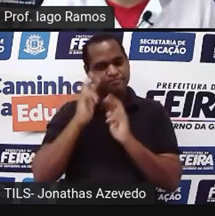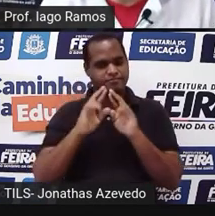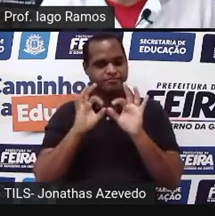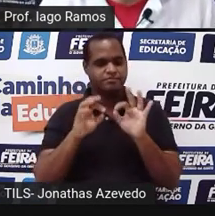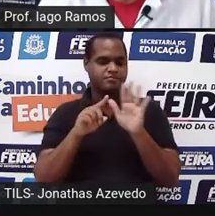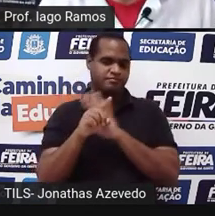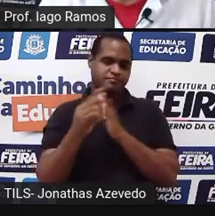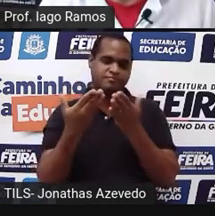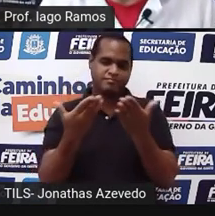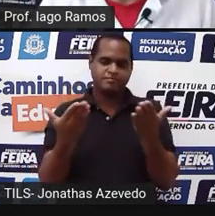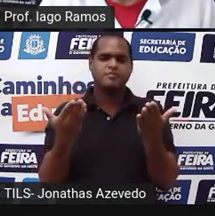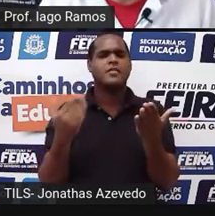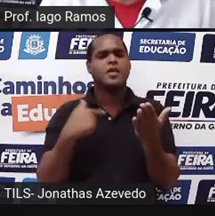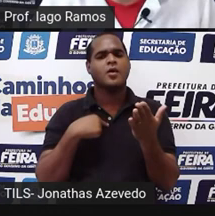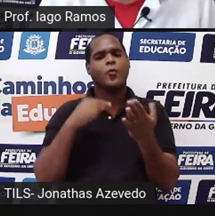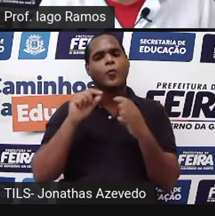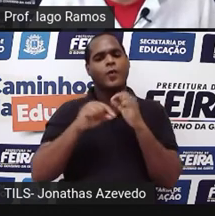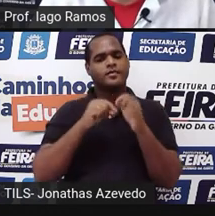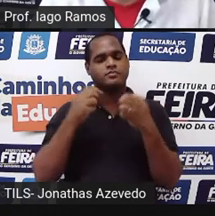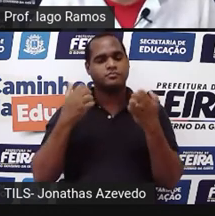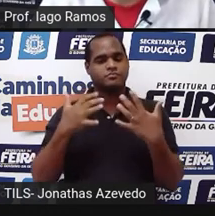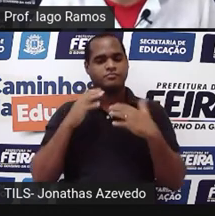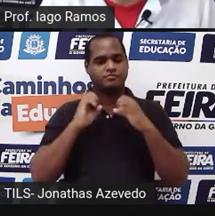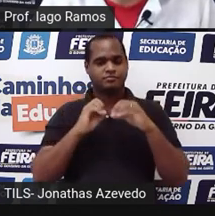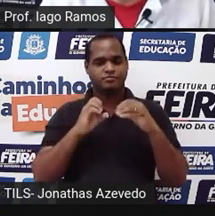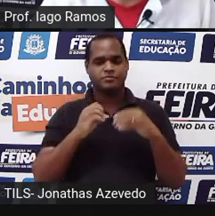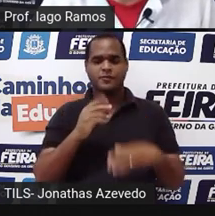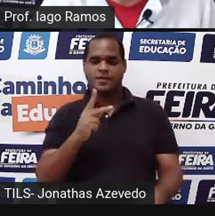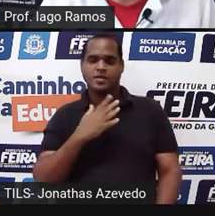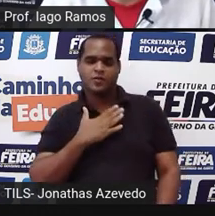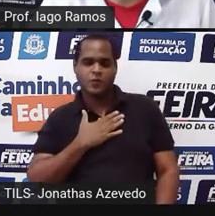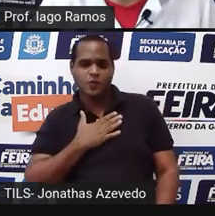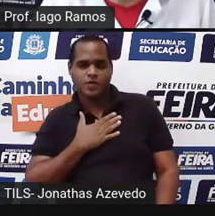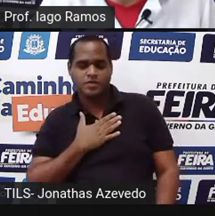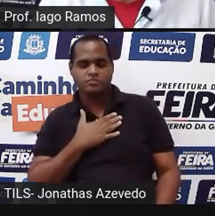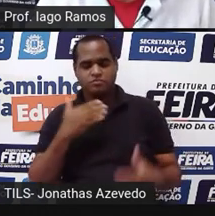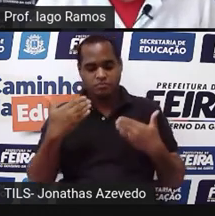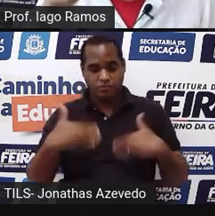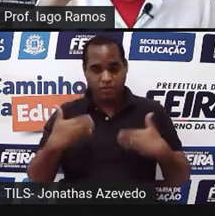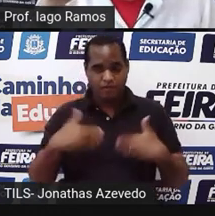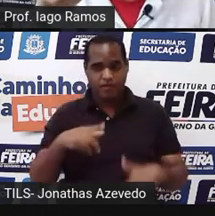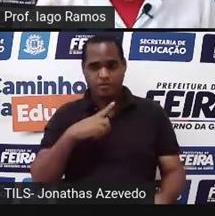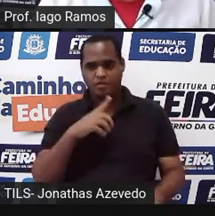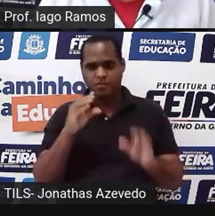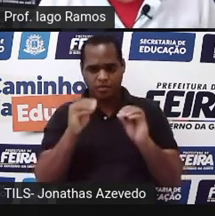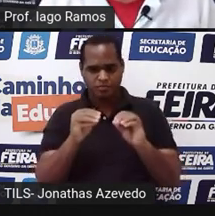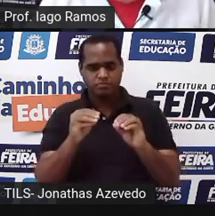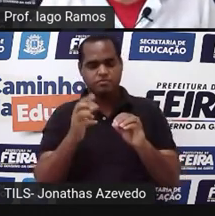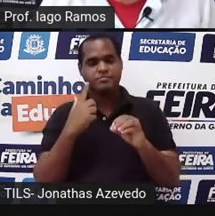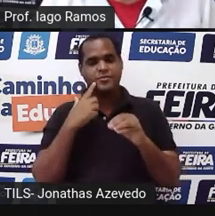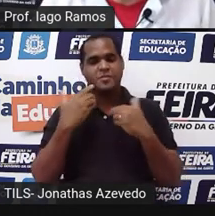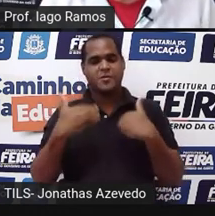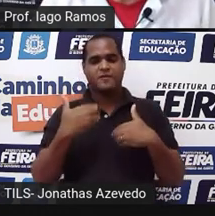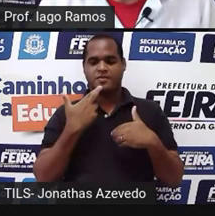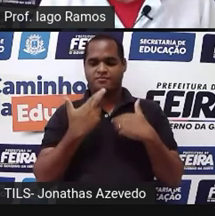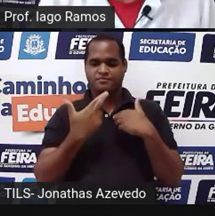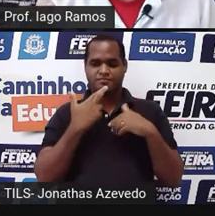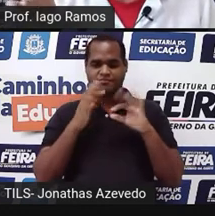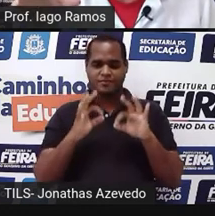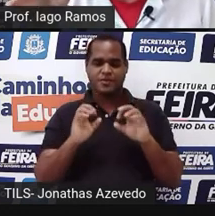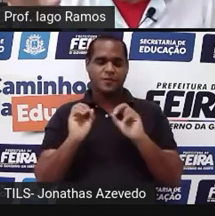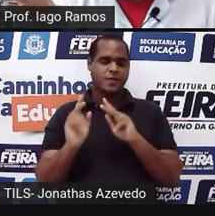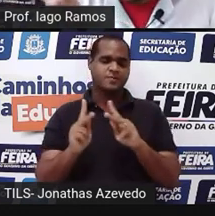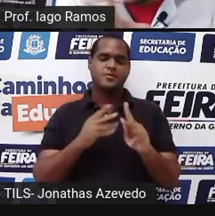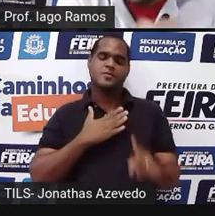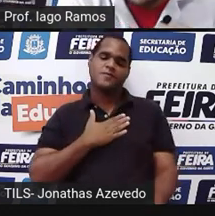pergunta o que do conteúdo dessa aula você gostaria que caísse em uma prova se eu fosse fazer uma prova para você responder o